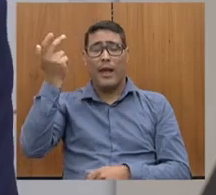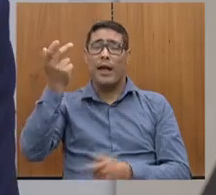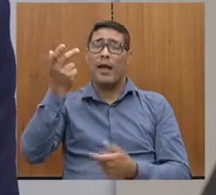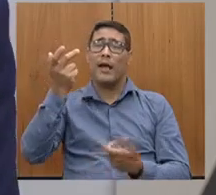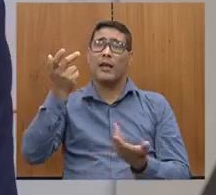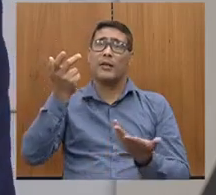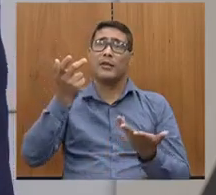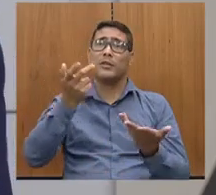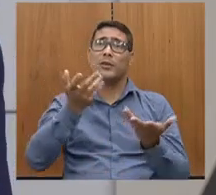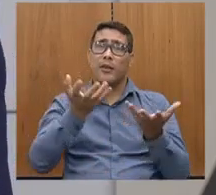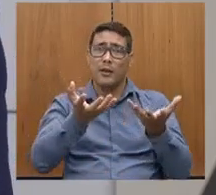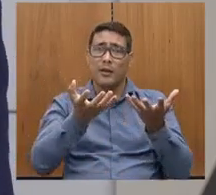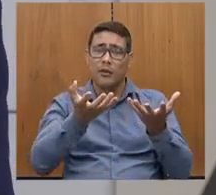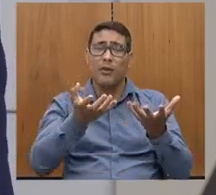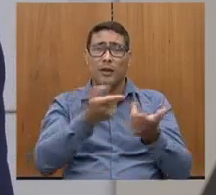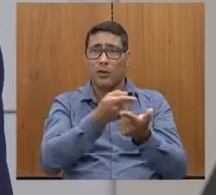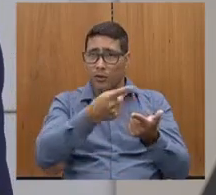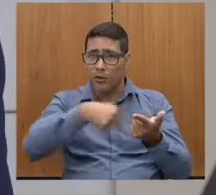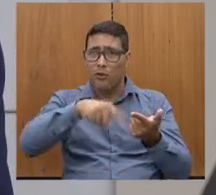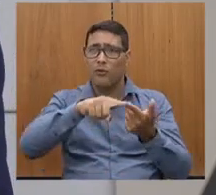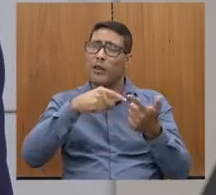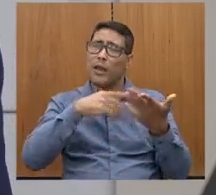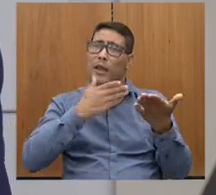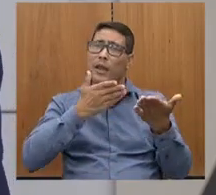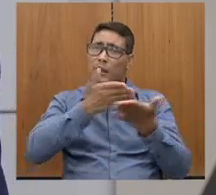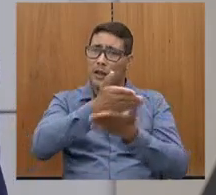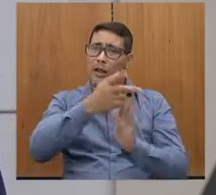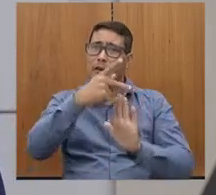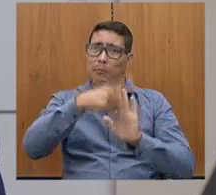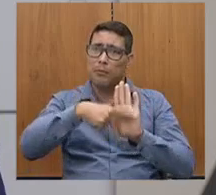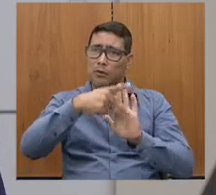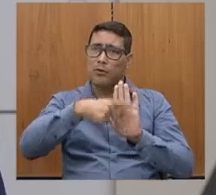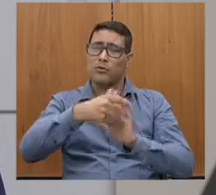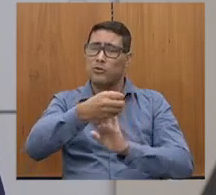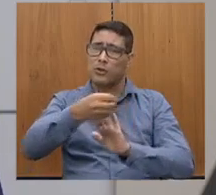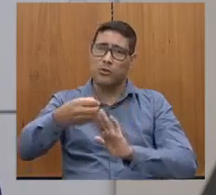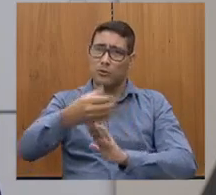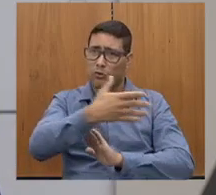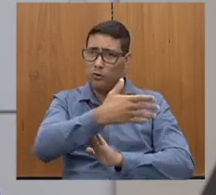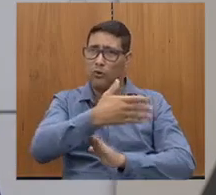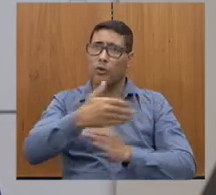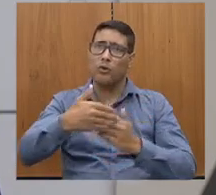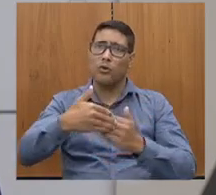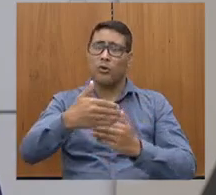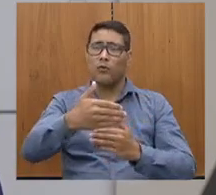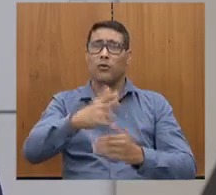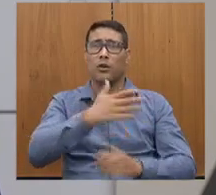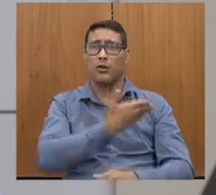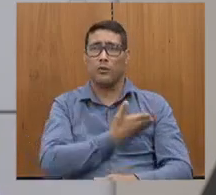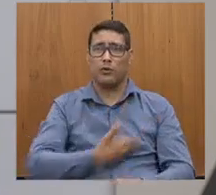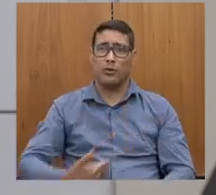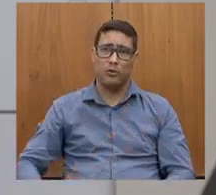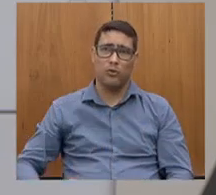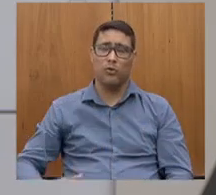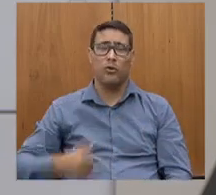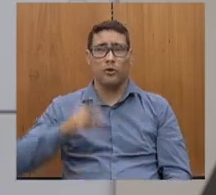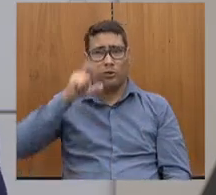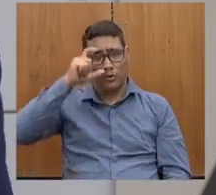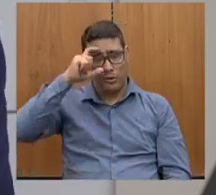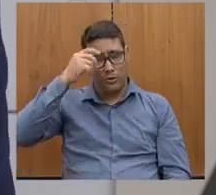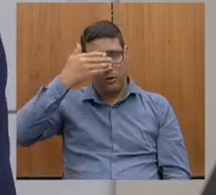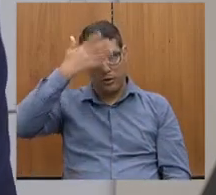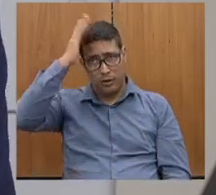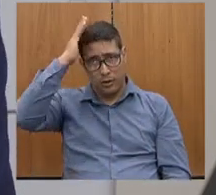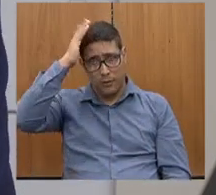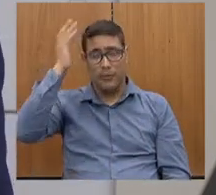Gostaria muito que pudesse entrar nesse projeto novo agora do governo, do nosso governador Zema, que para o próximo ano teremos aí